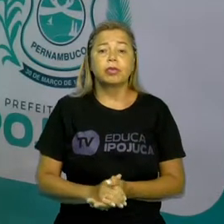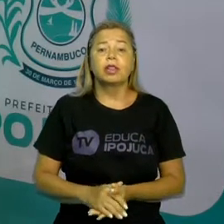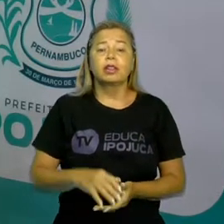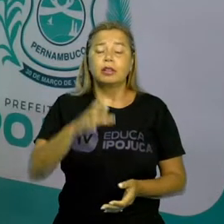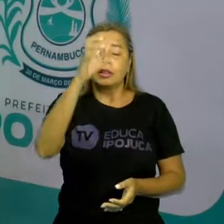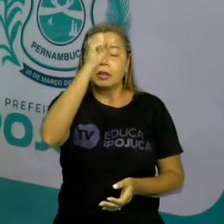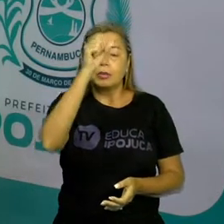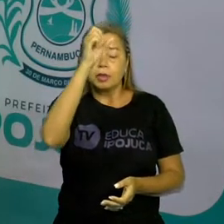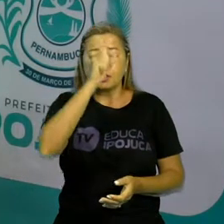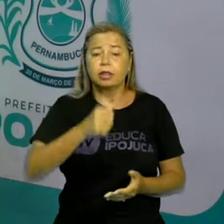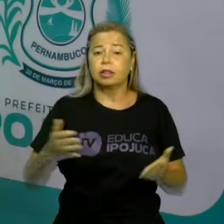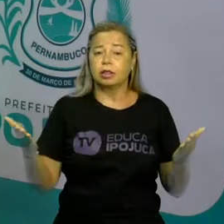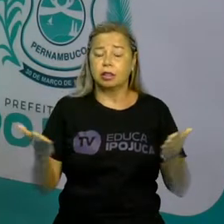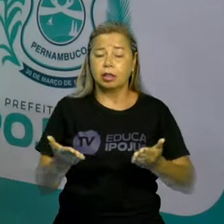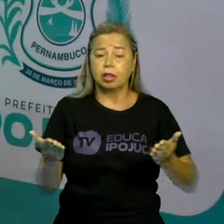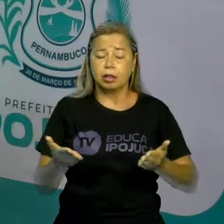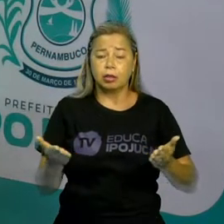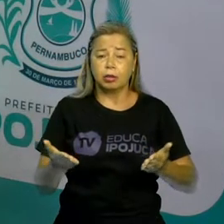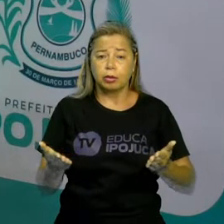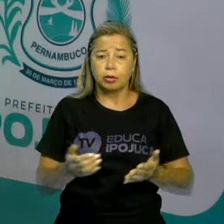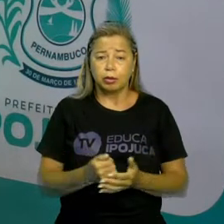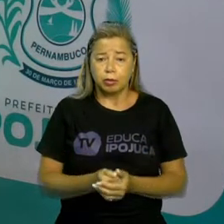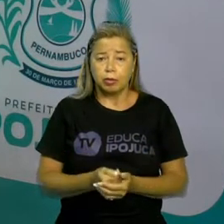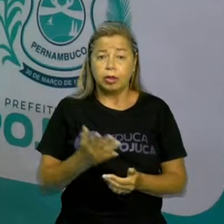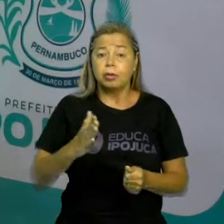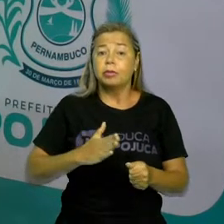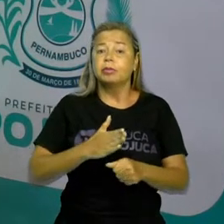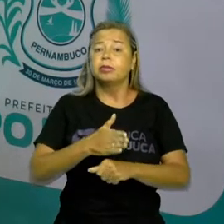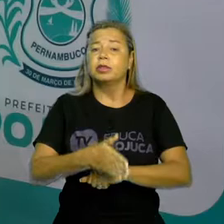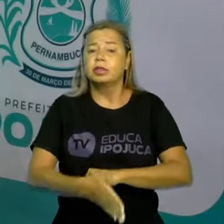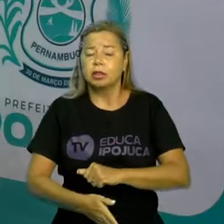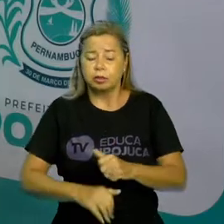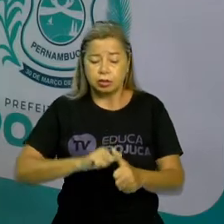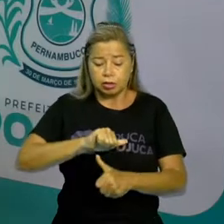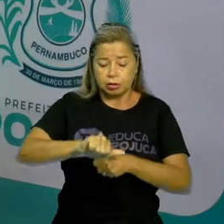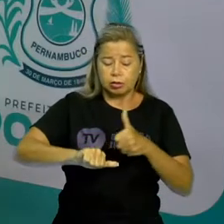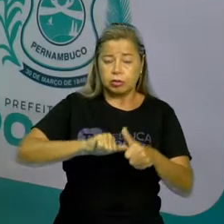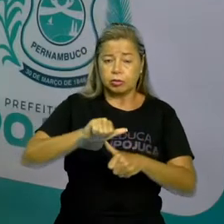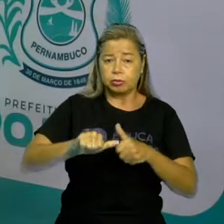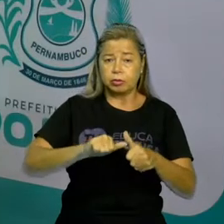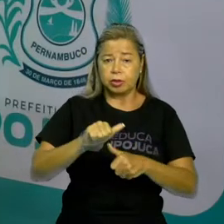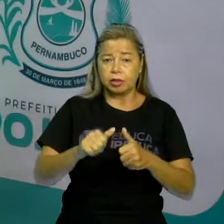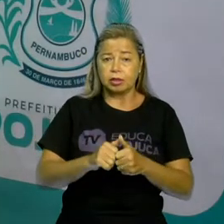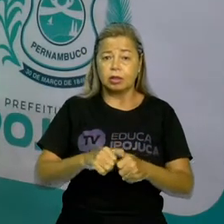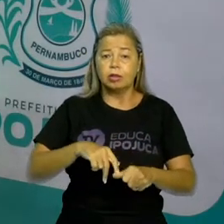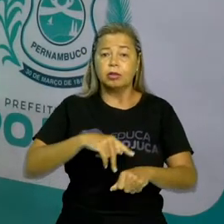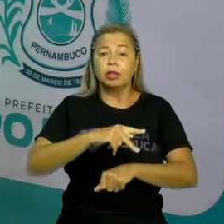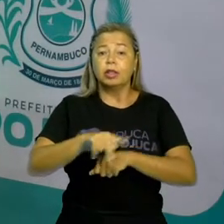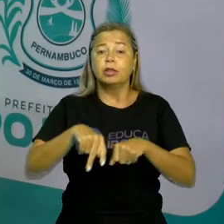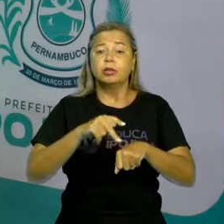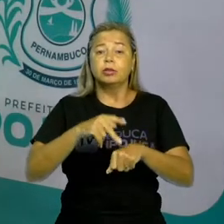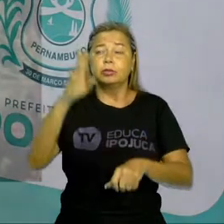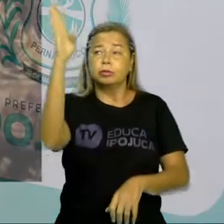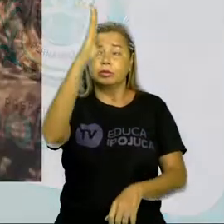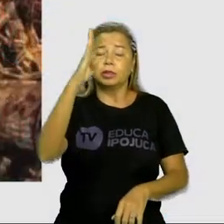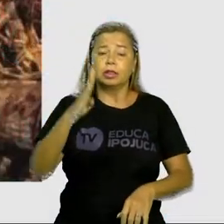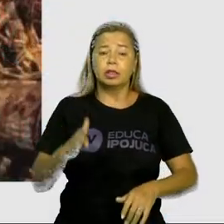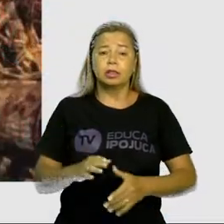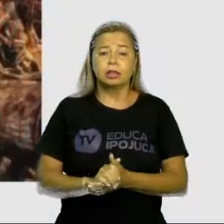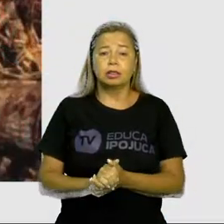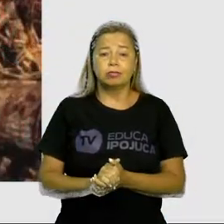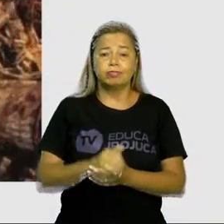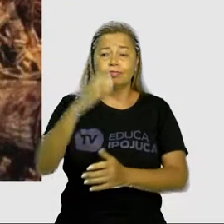ver agora, eu separei para vocês, uma intervenção típica do nosso país. O